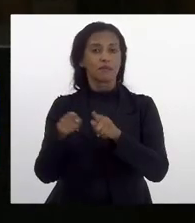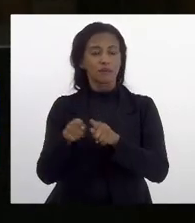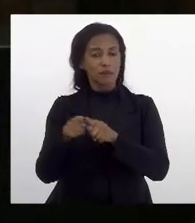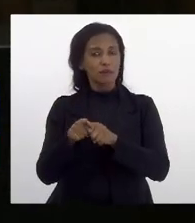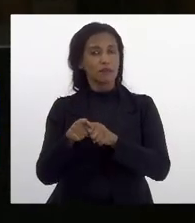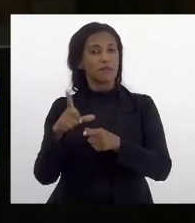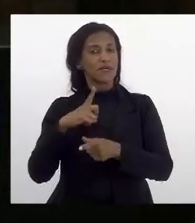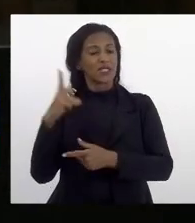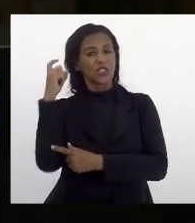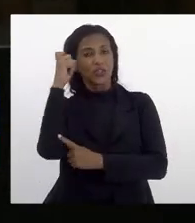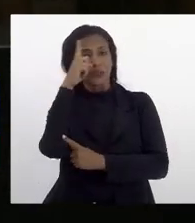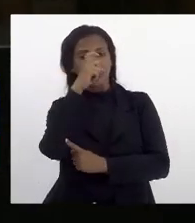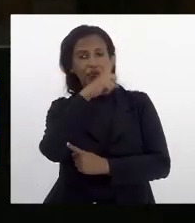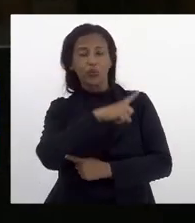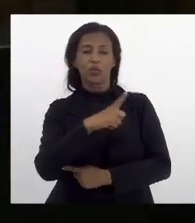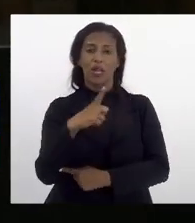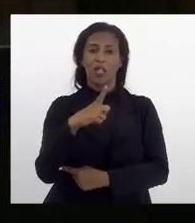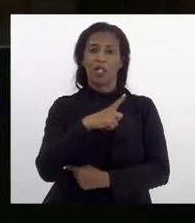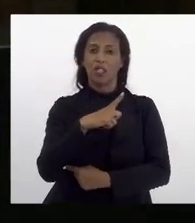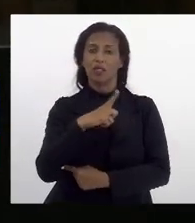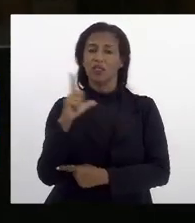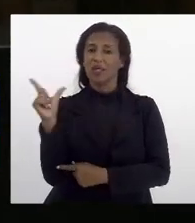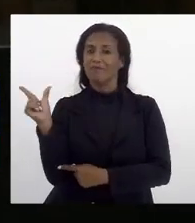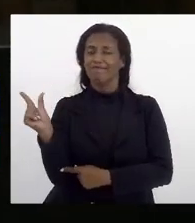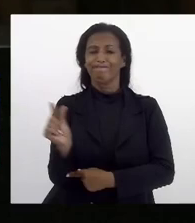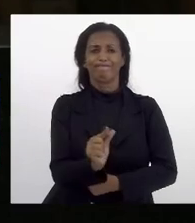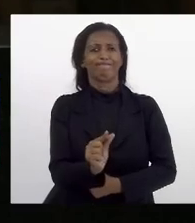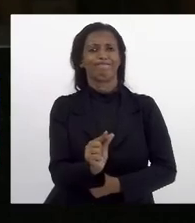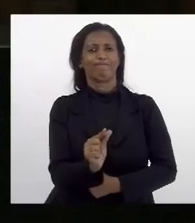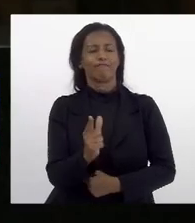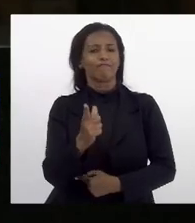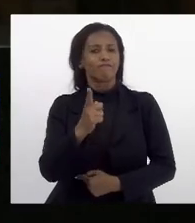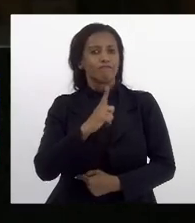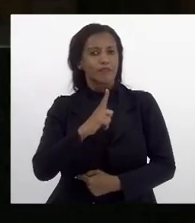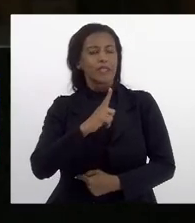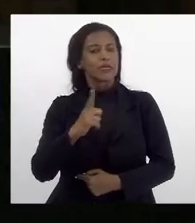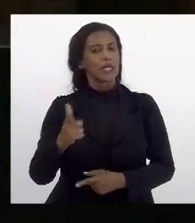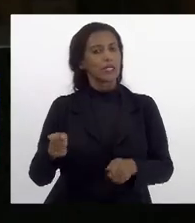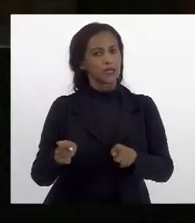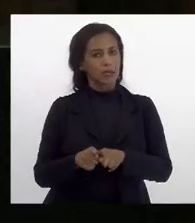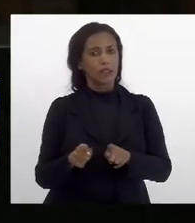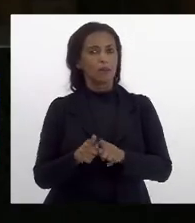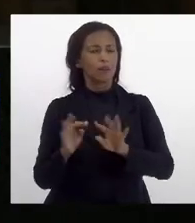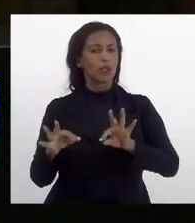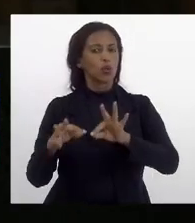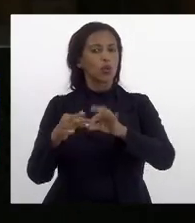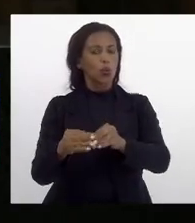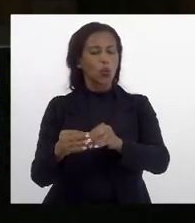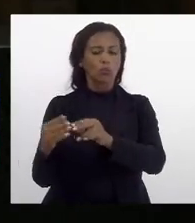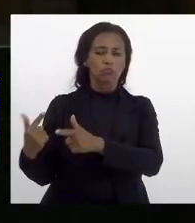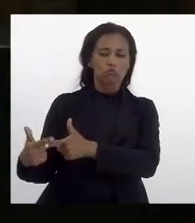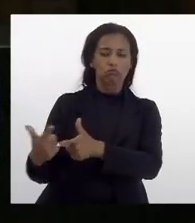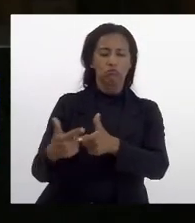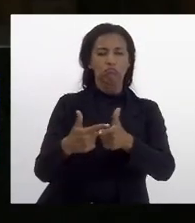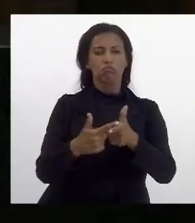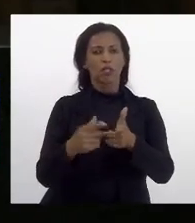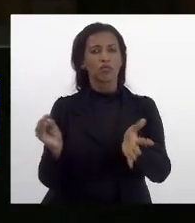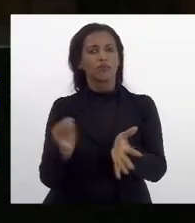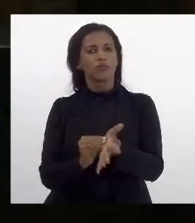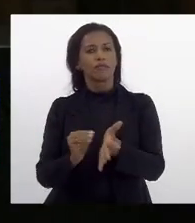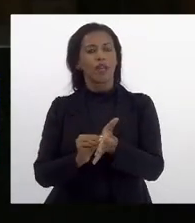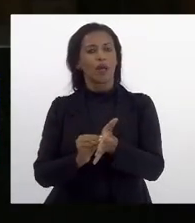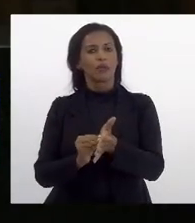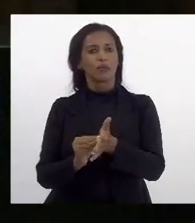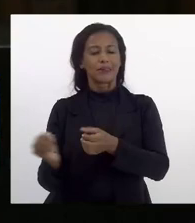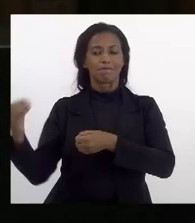tem dificuldade de ter o mínimo e há inclusive toda uma situação de evasão escolar